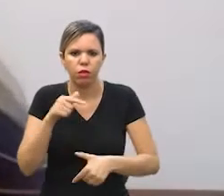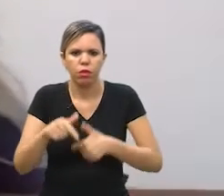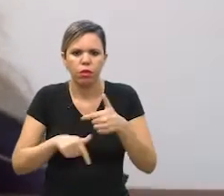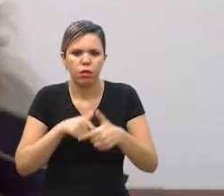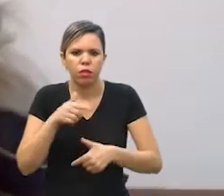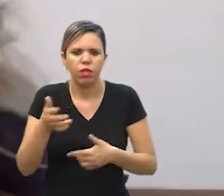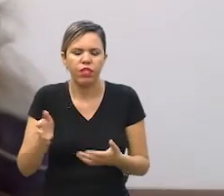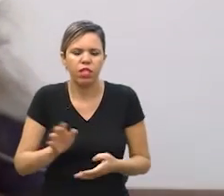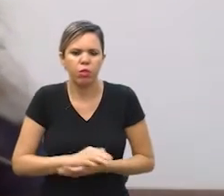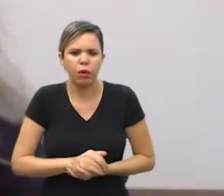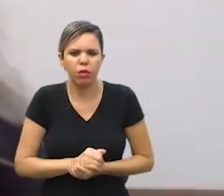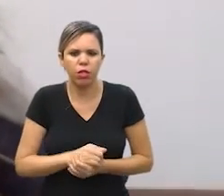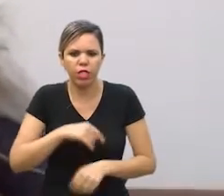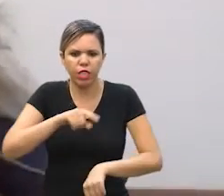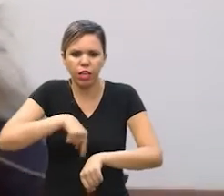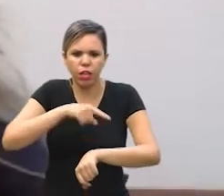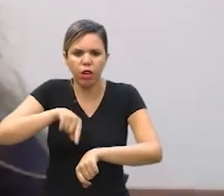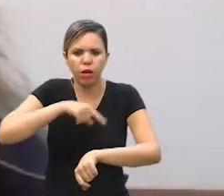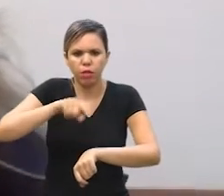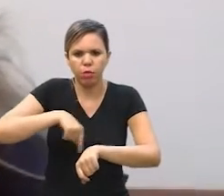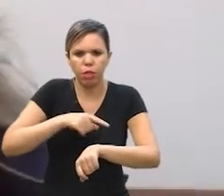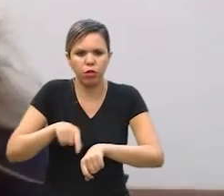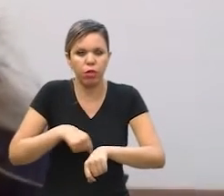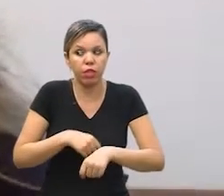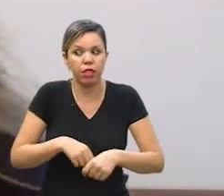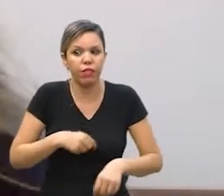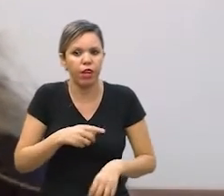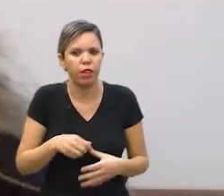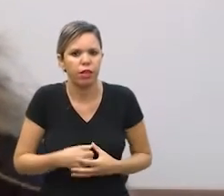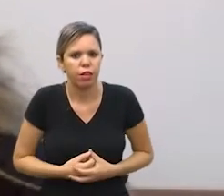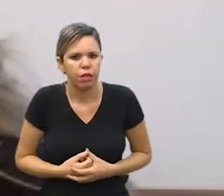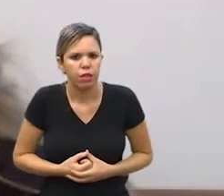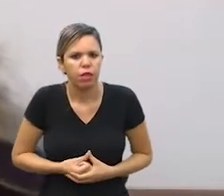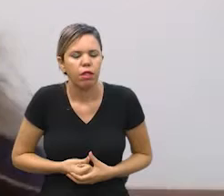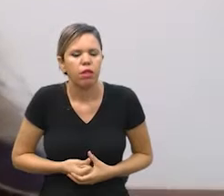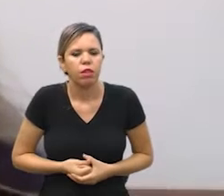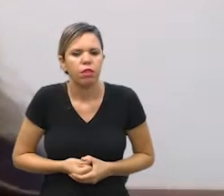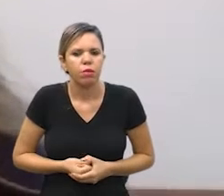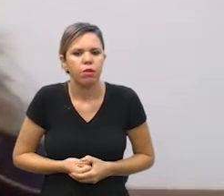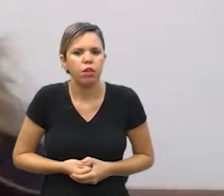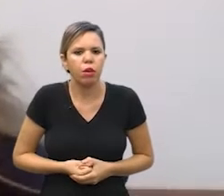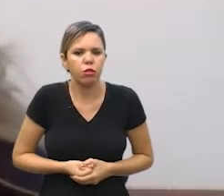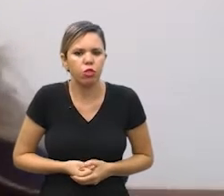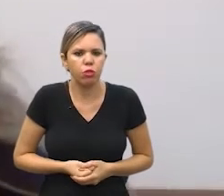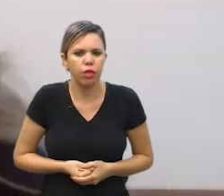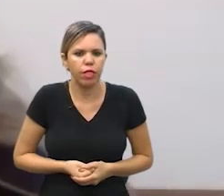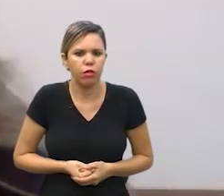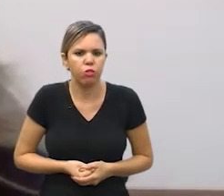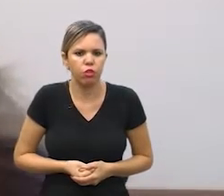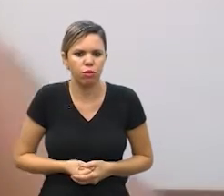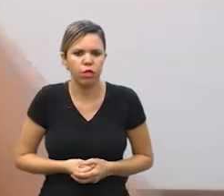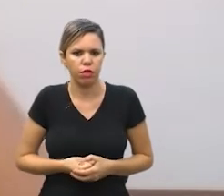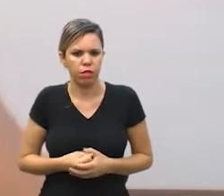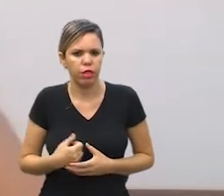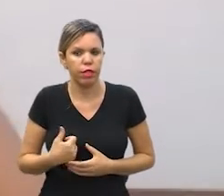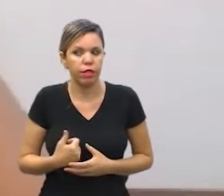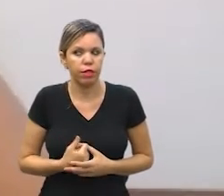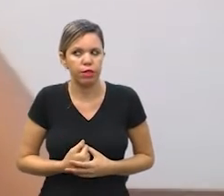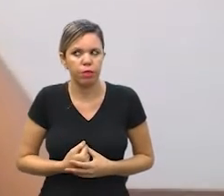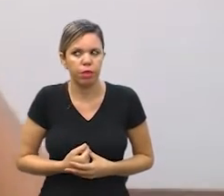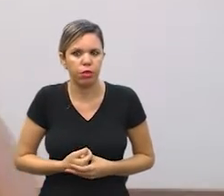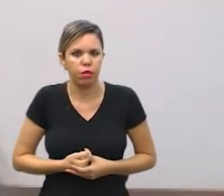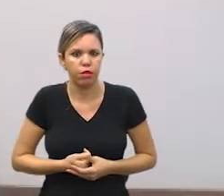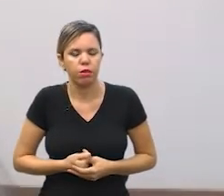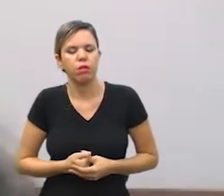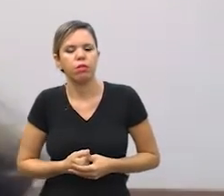trabalhou algumas horas nos textos mas tinha sido uma coisa tão eu estava tão na correria na época